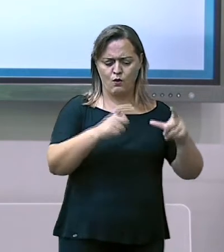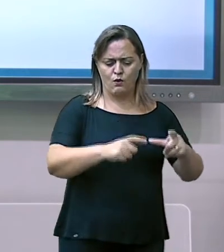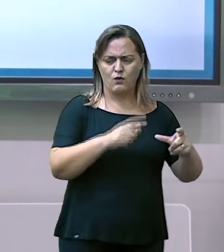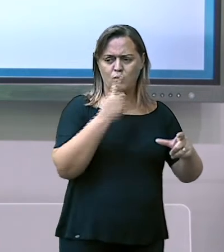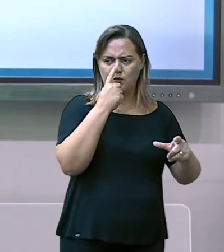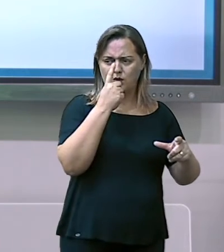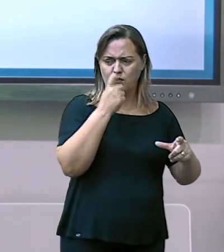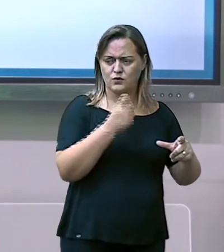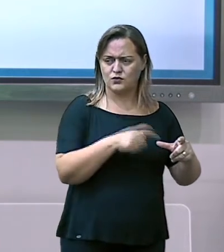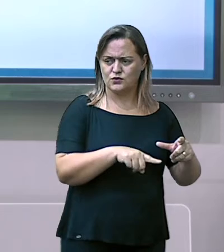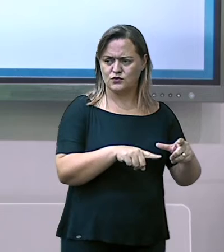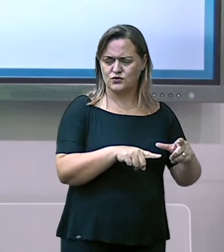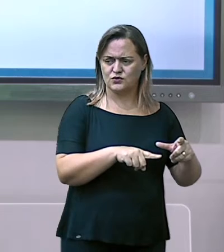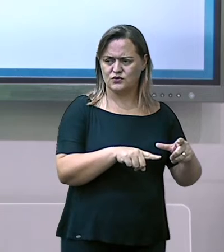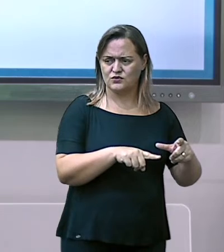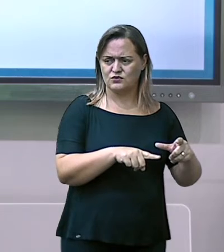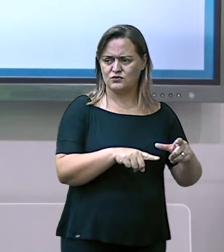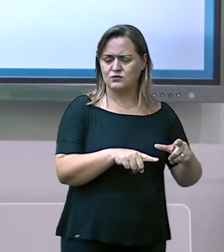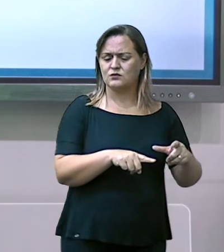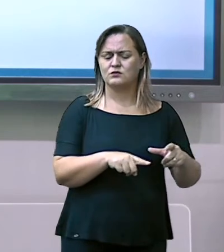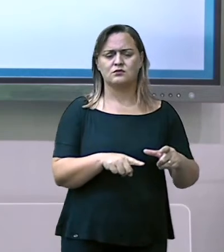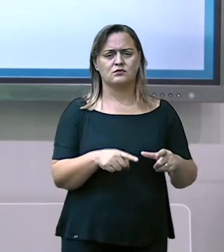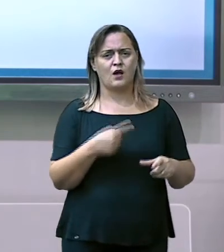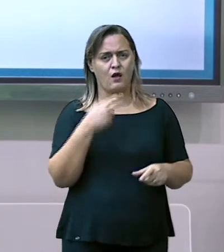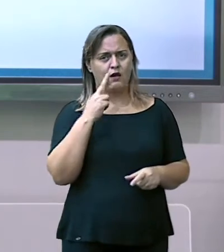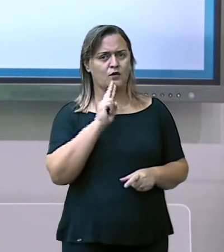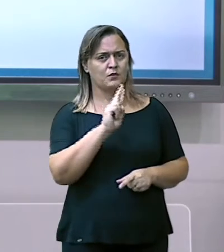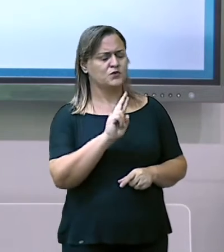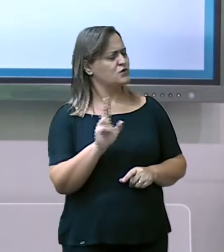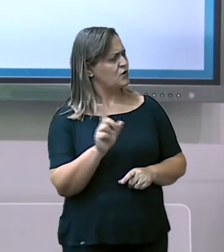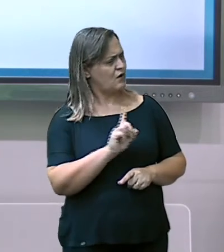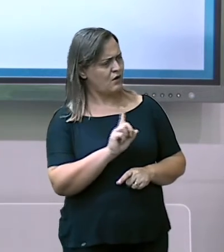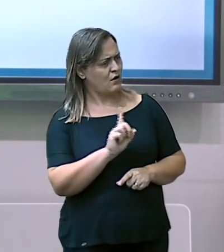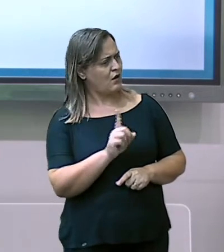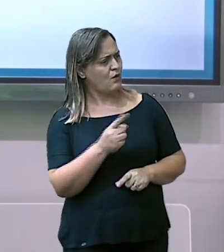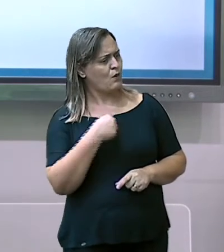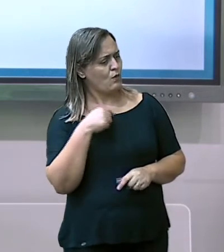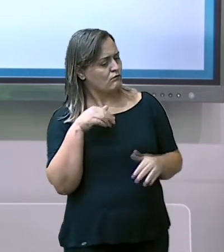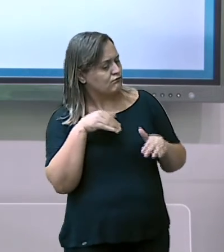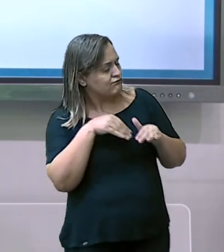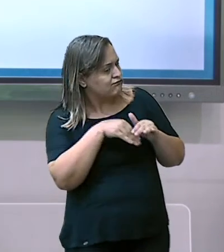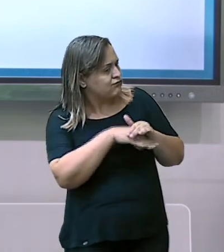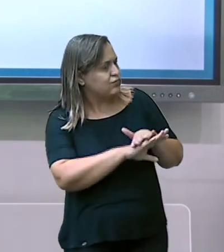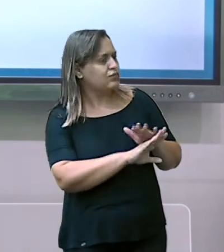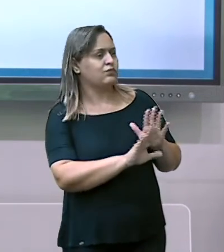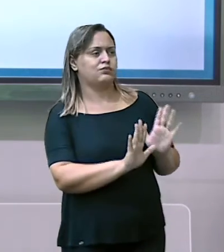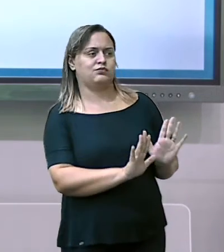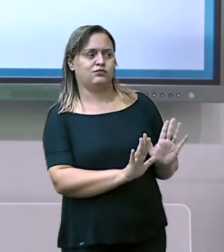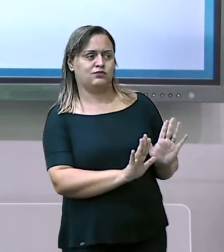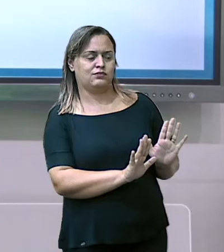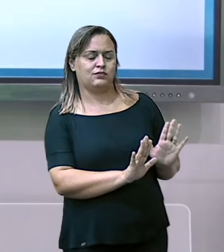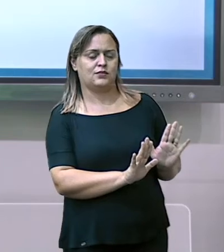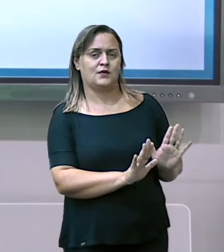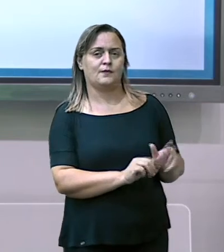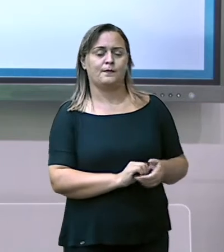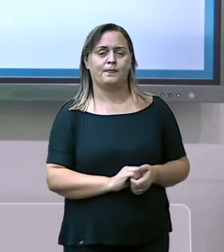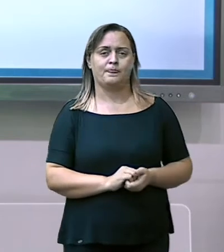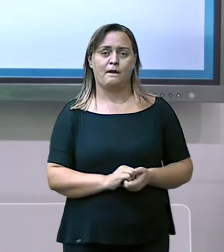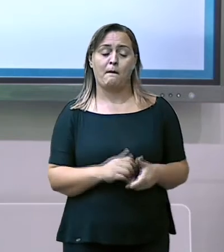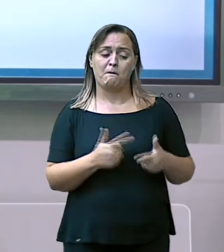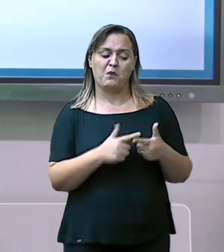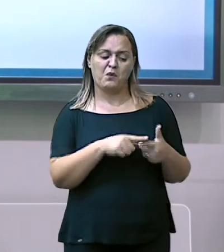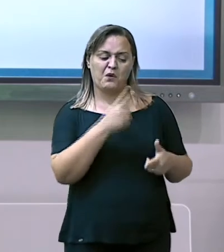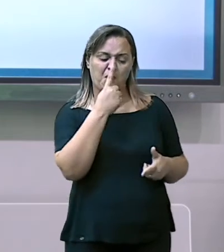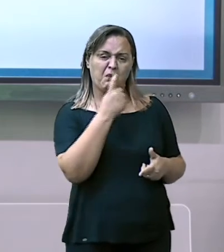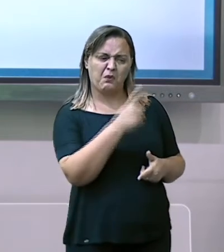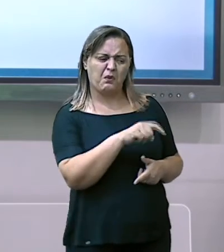falei não, de jeito nenhum, se possível eu vou esconder. Infelizmente, não é uma coisa boa.